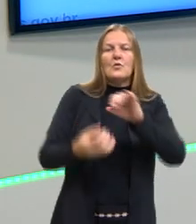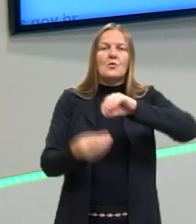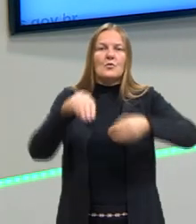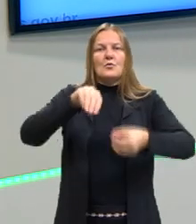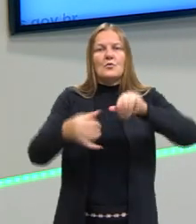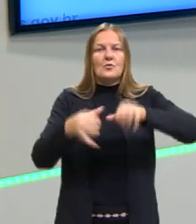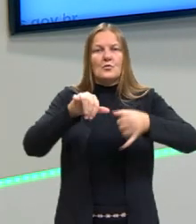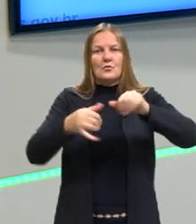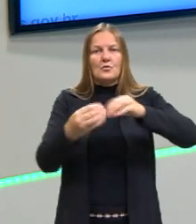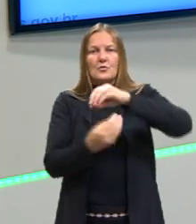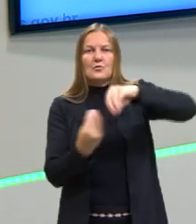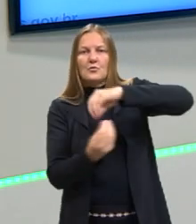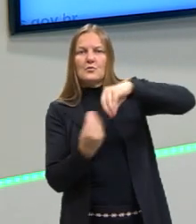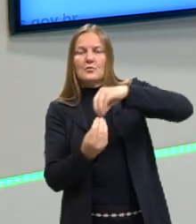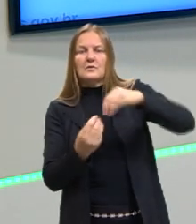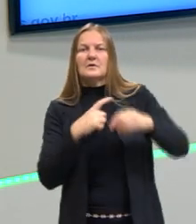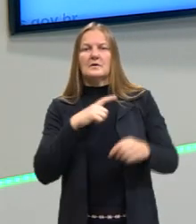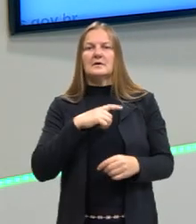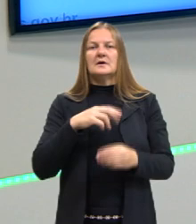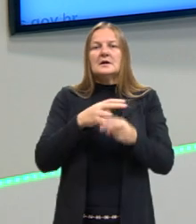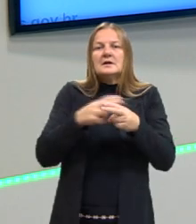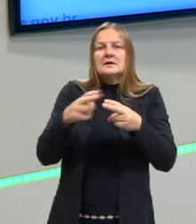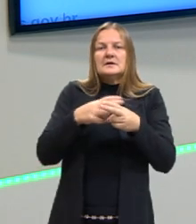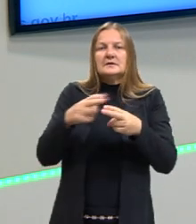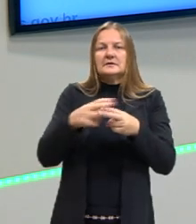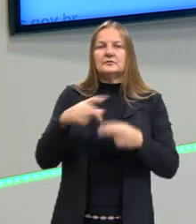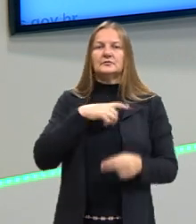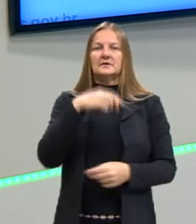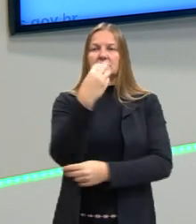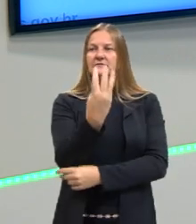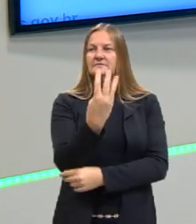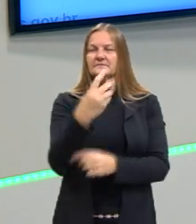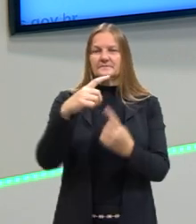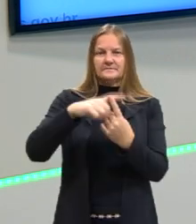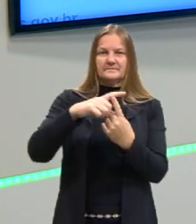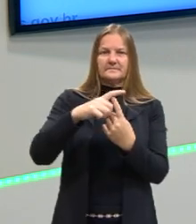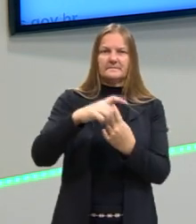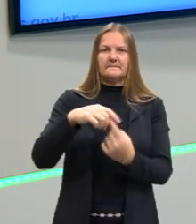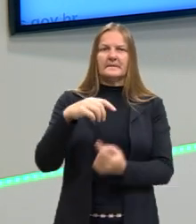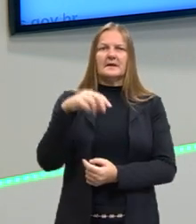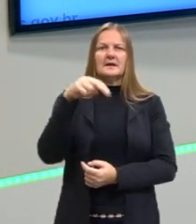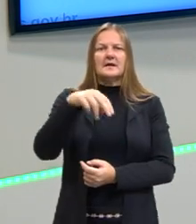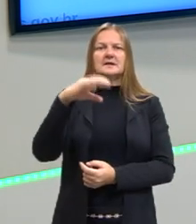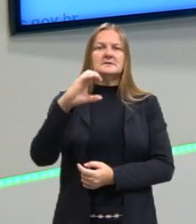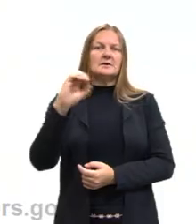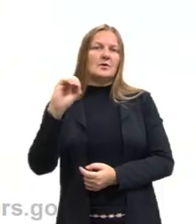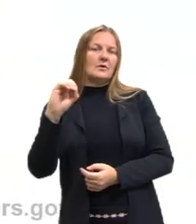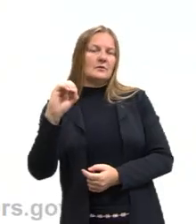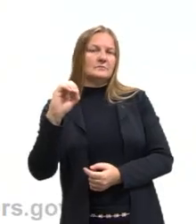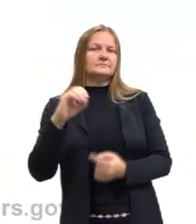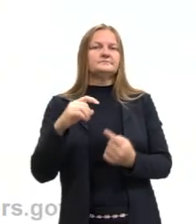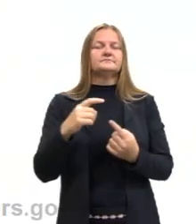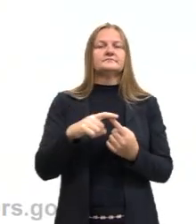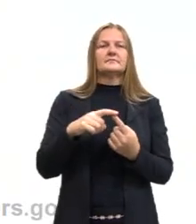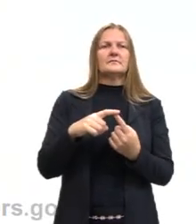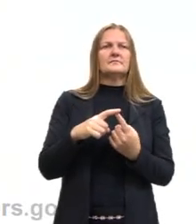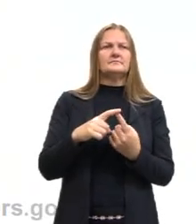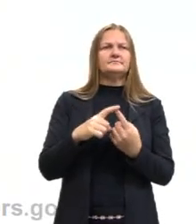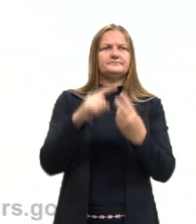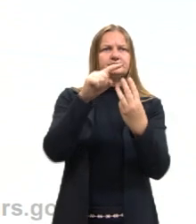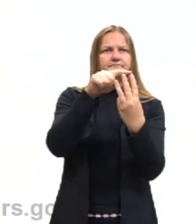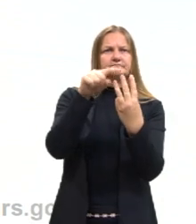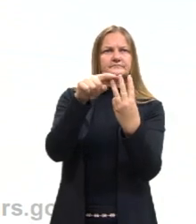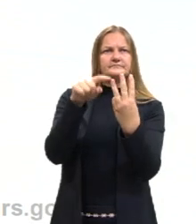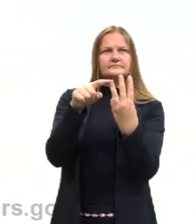E os óxidos neutros são apenas três. É o N2O, o CO e o NO. Apenas esses três não